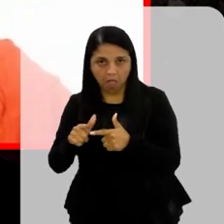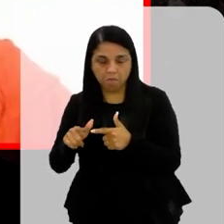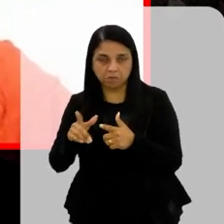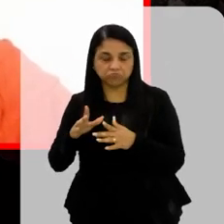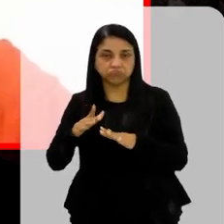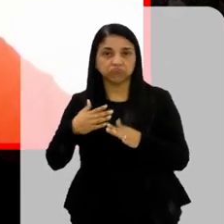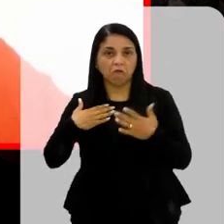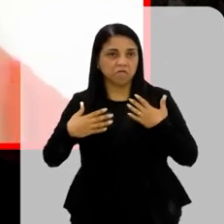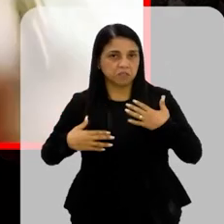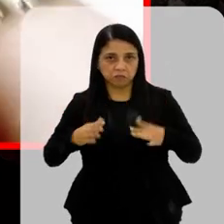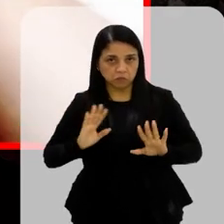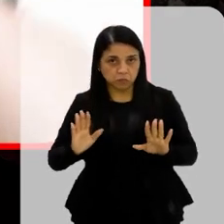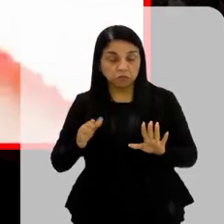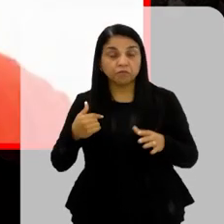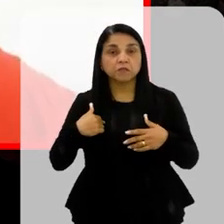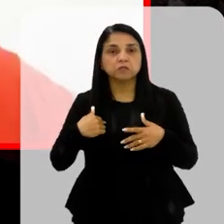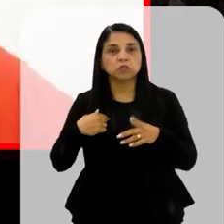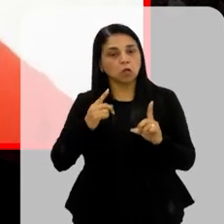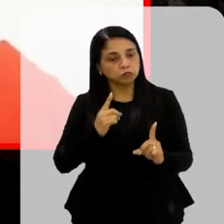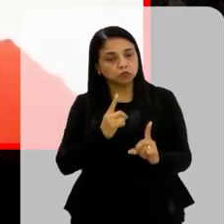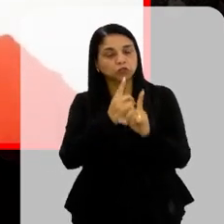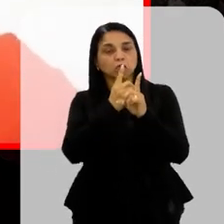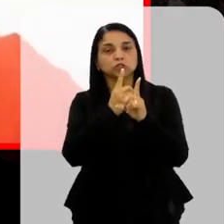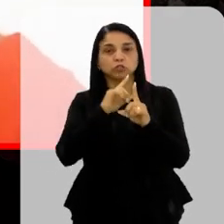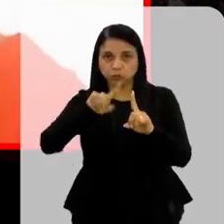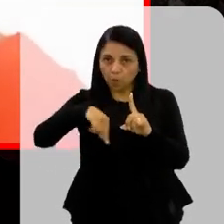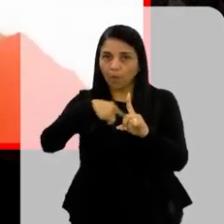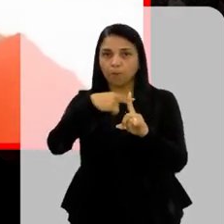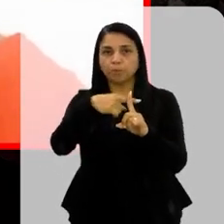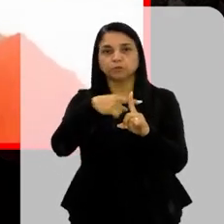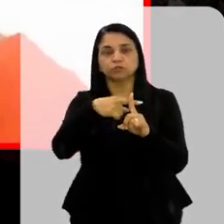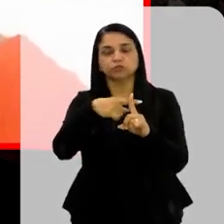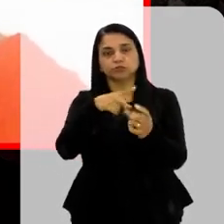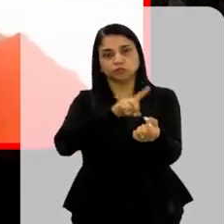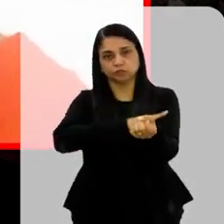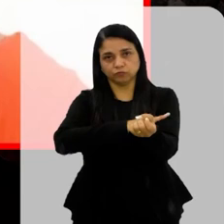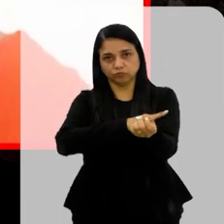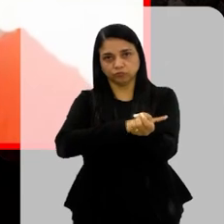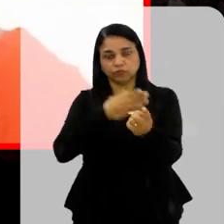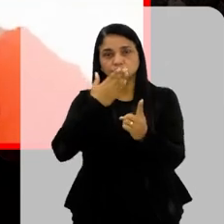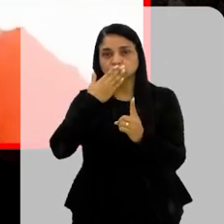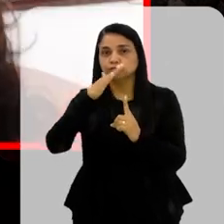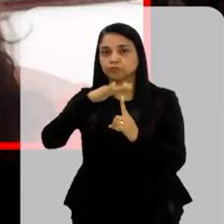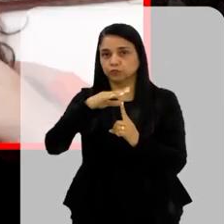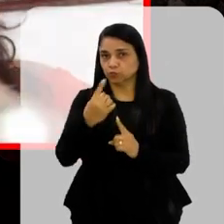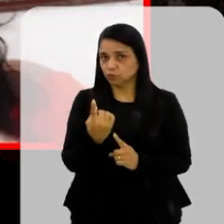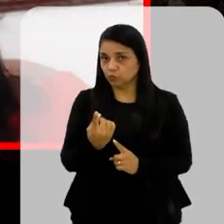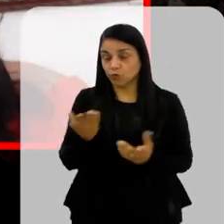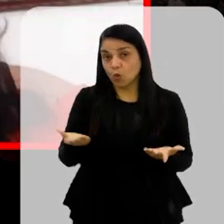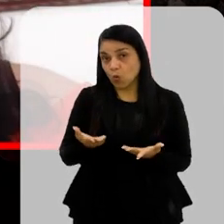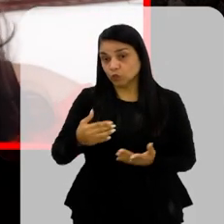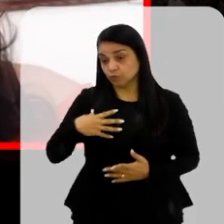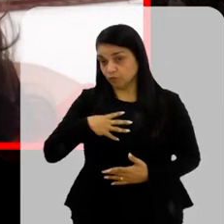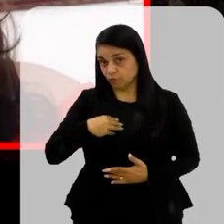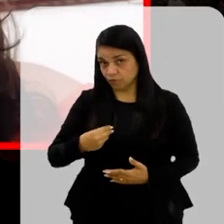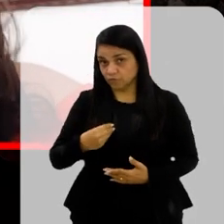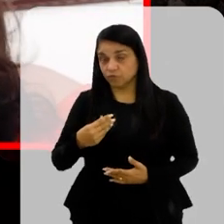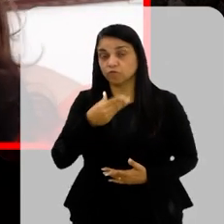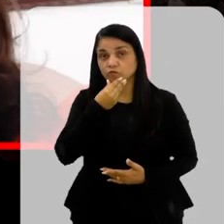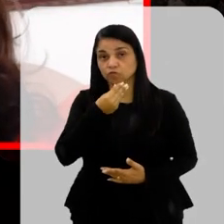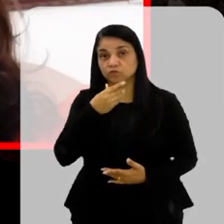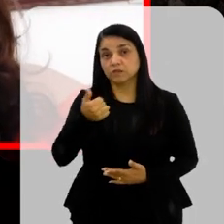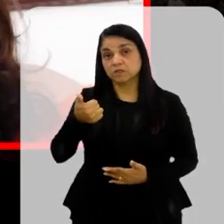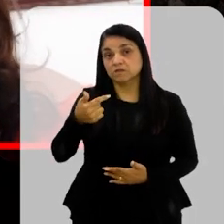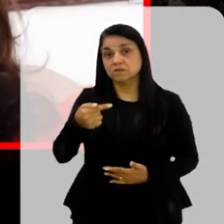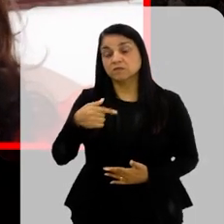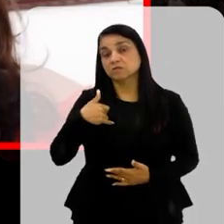nada Apenas mesmo o diagnóstico positivo Para o diabetes tipo 1 Hoje ele está com 17 anos